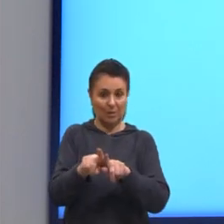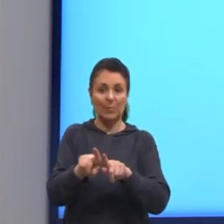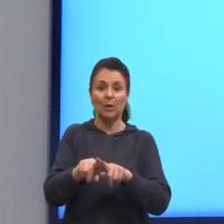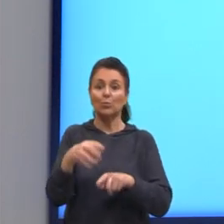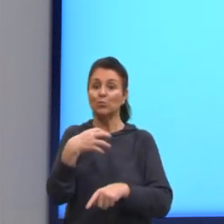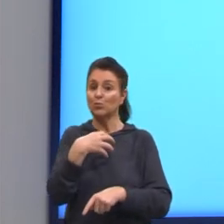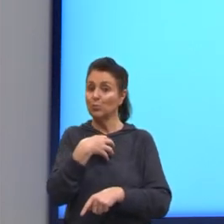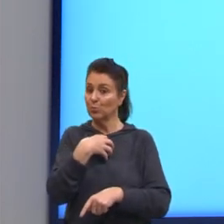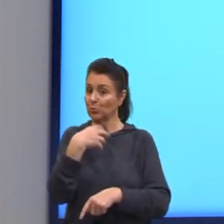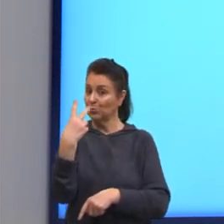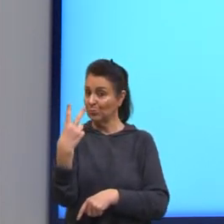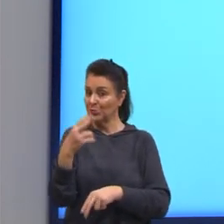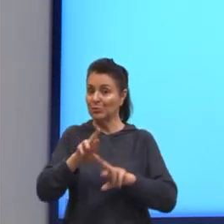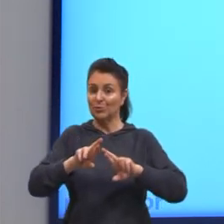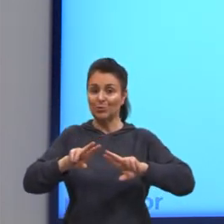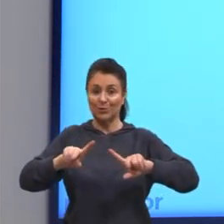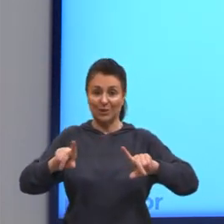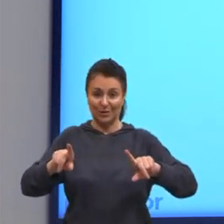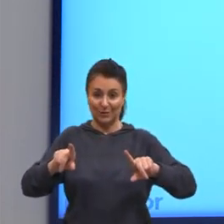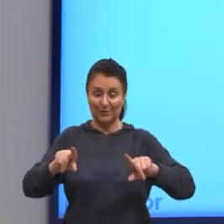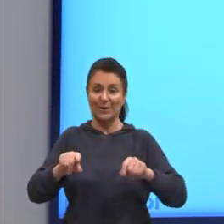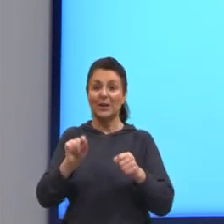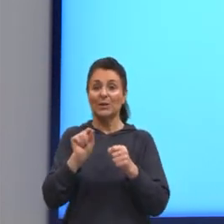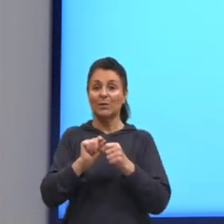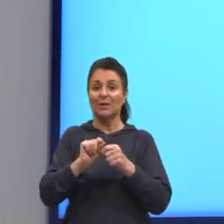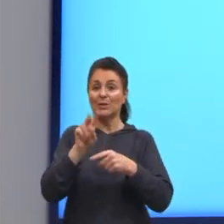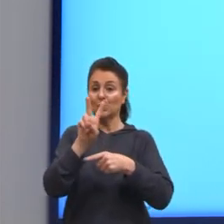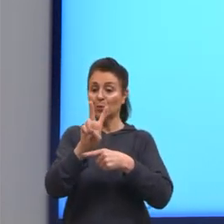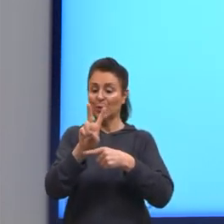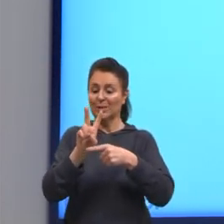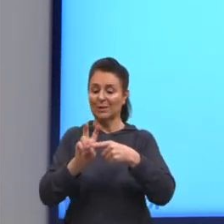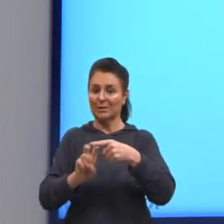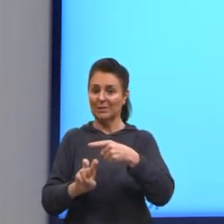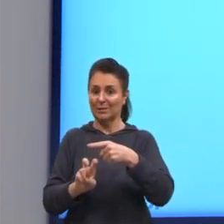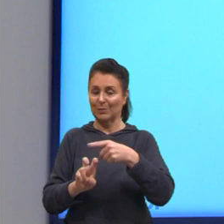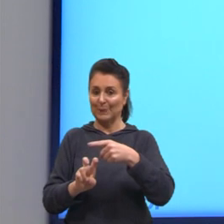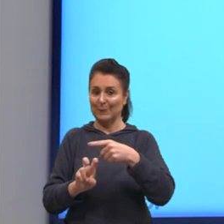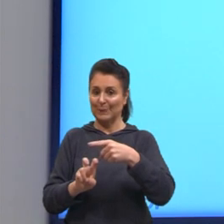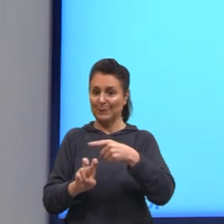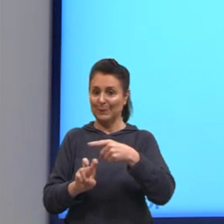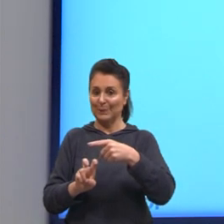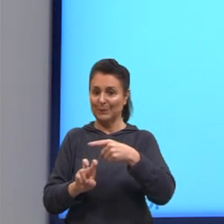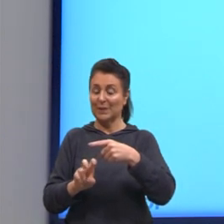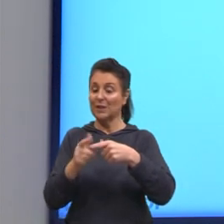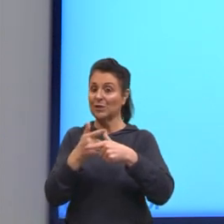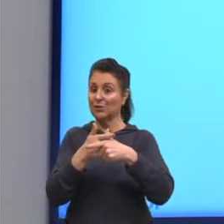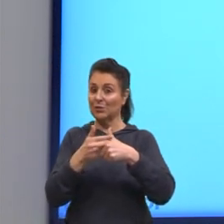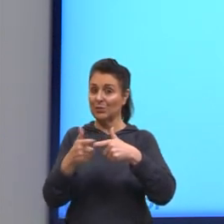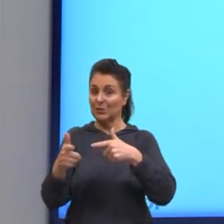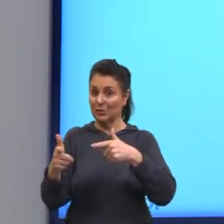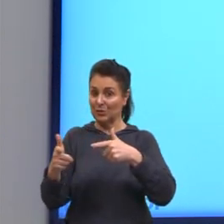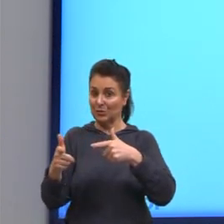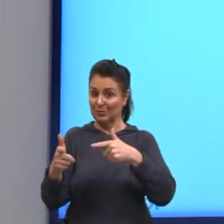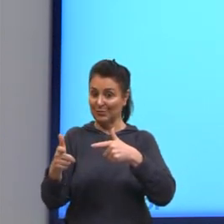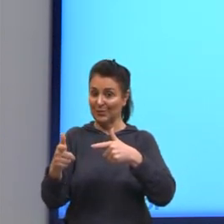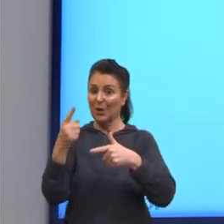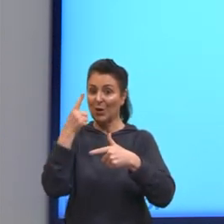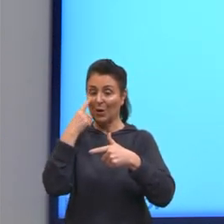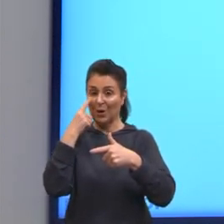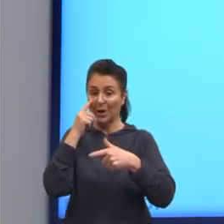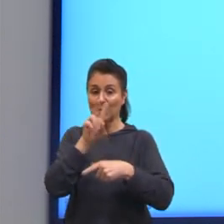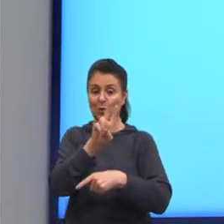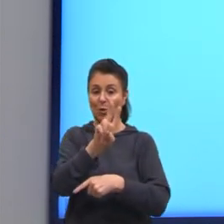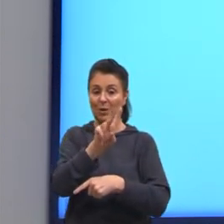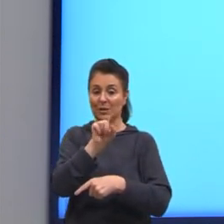formas. Ou nós vamos pegar o 2 quintos e vamos dividir, escrever na forma de divisão,